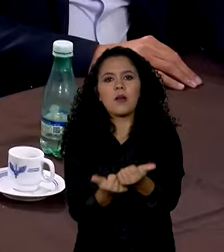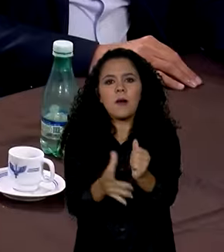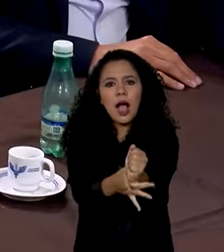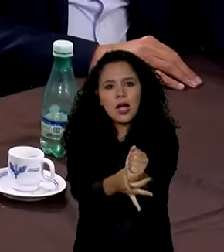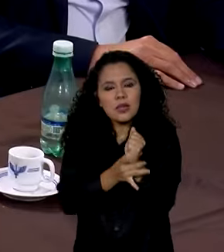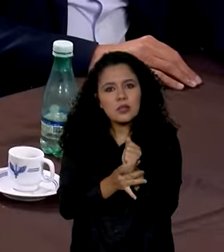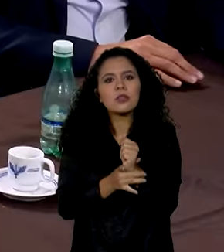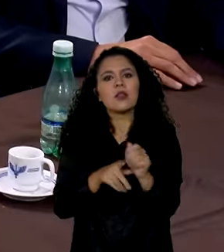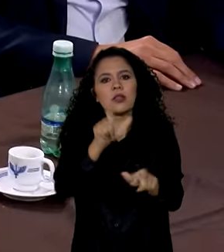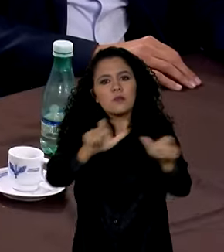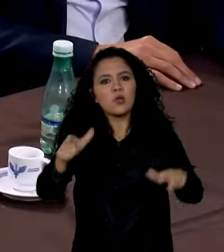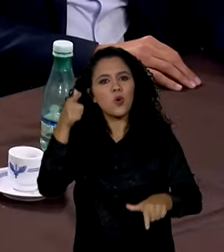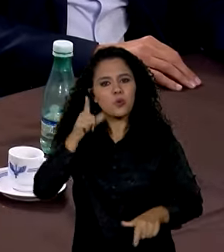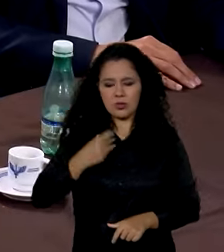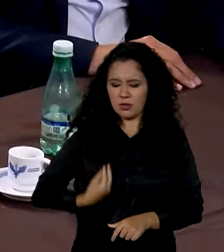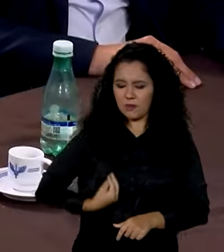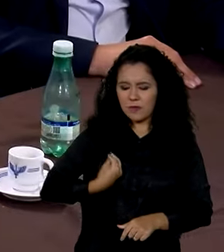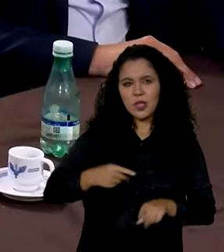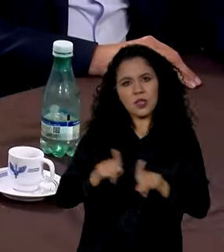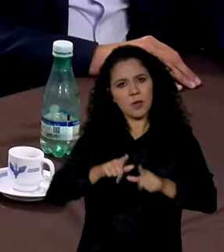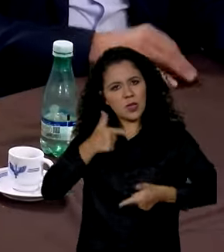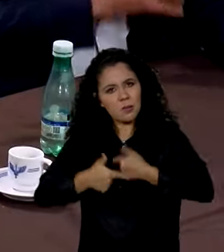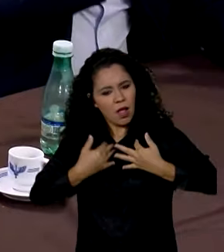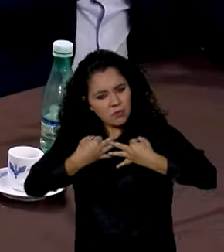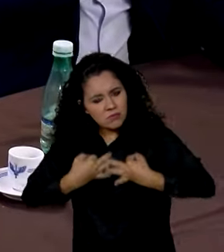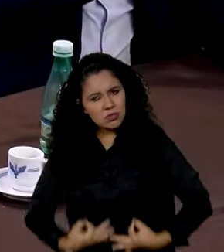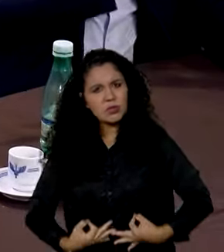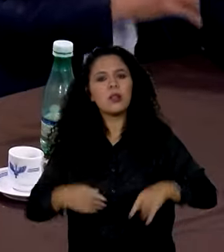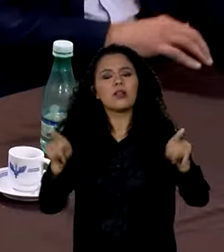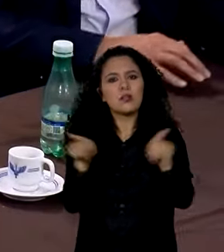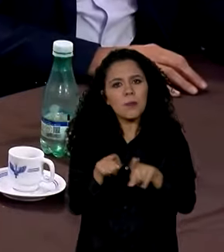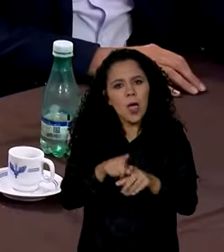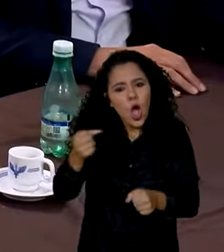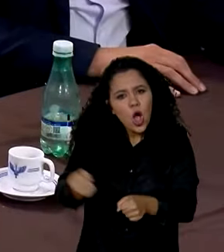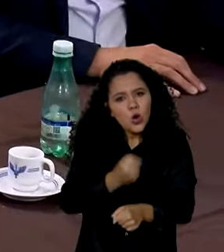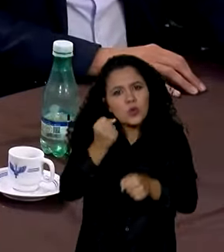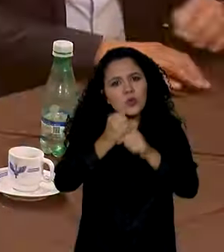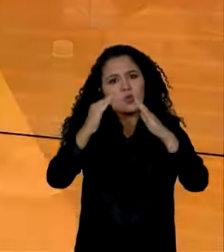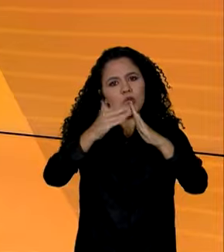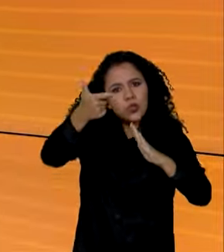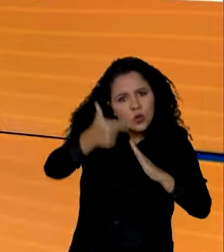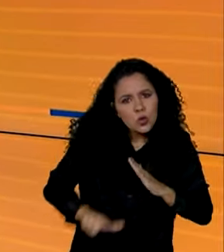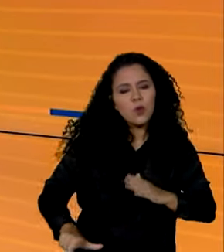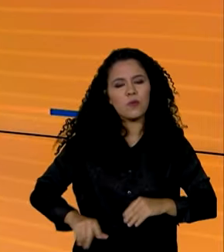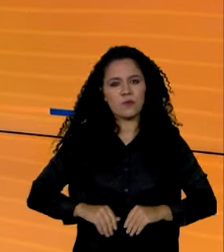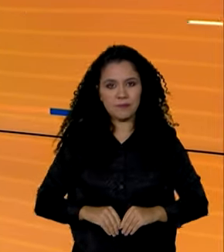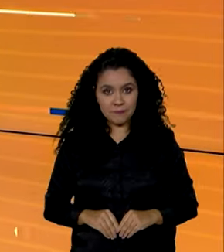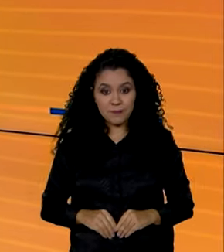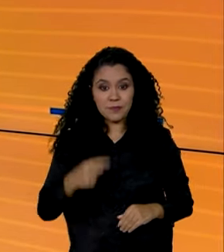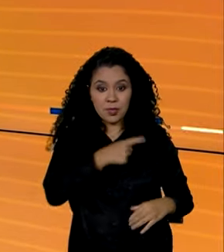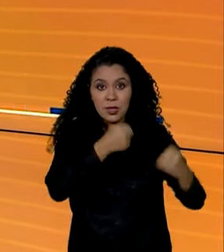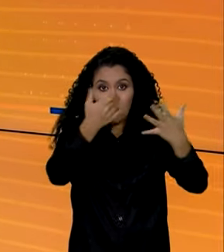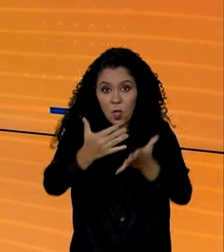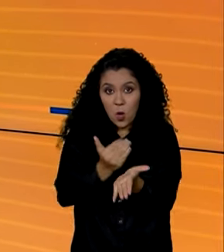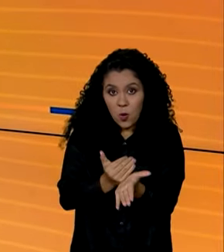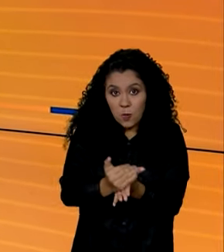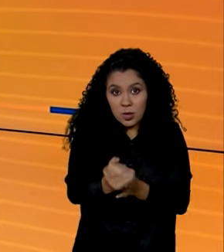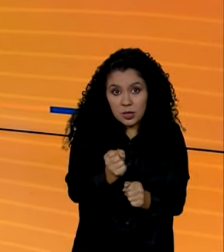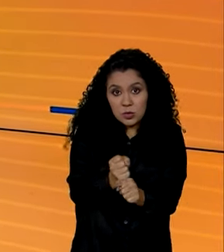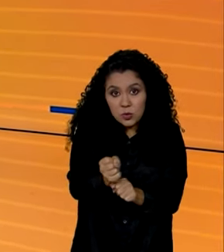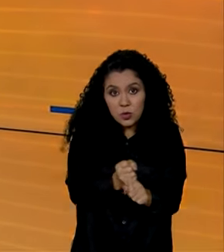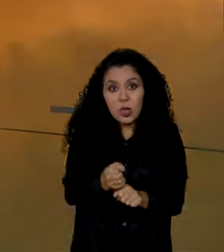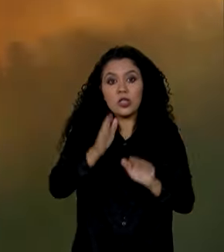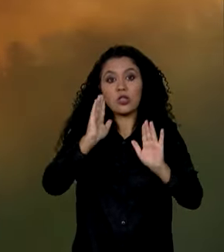voltem a viver dignamente, trabalhar dignamente, a reconstruir suas casas. Desde o início do ano, já foram